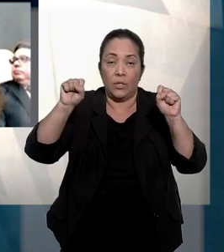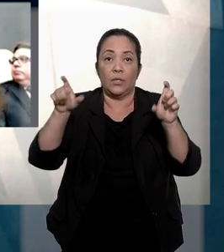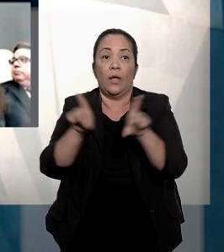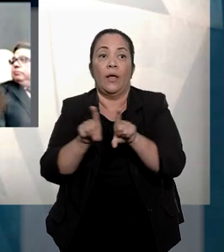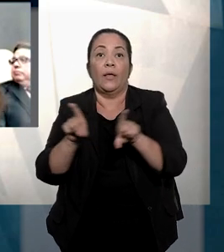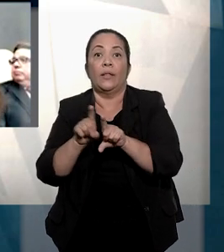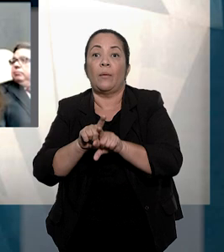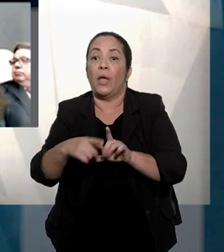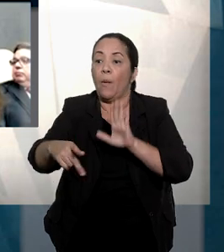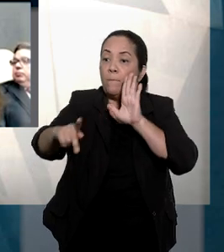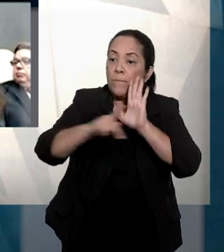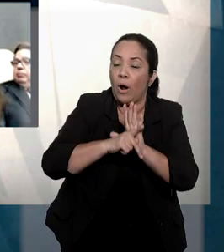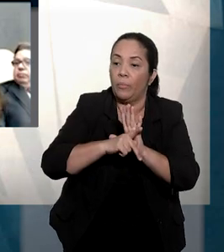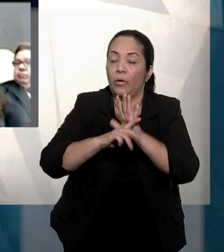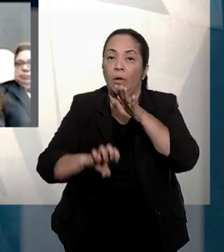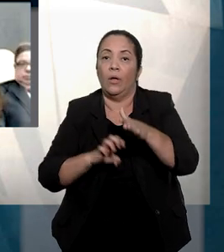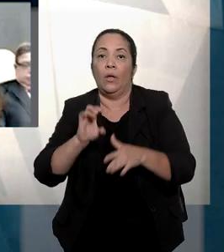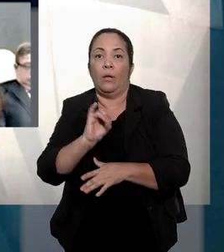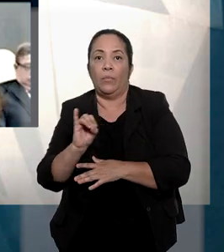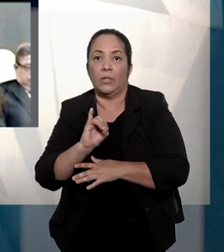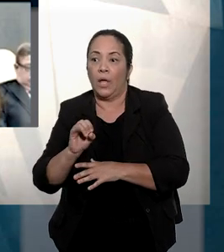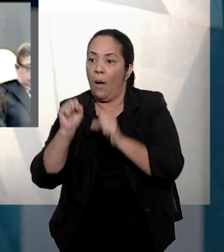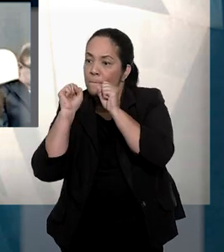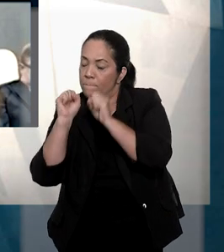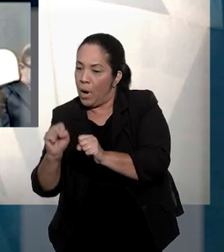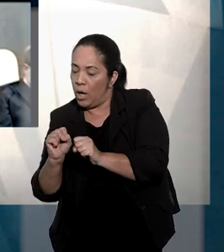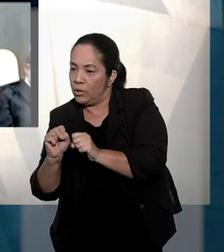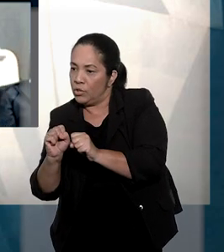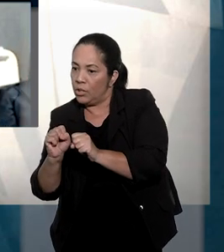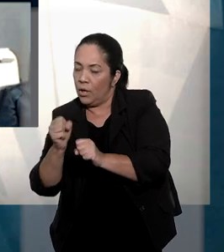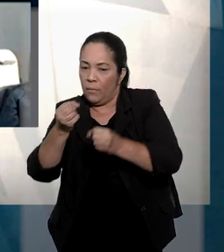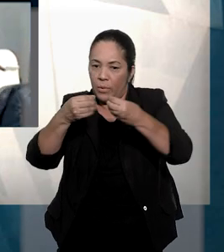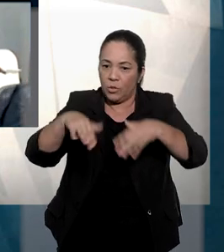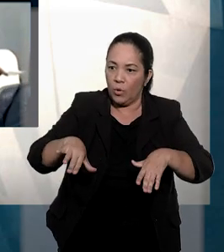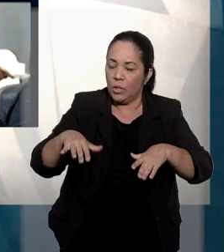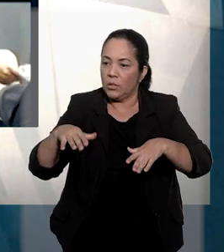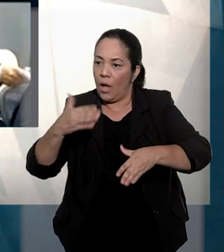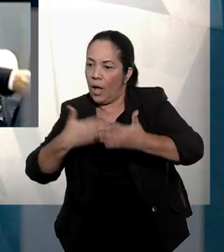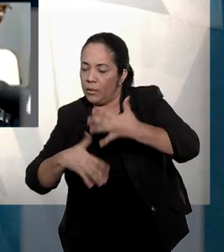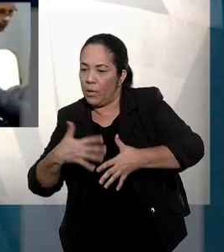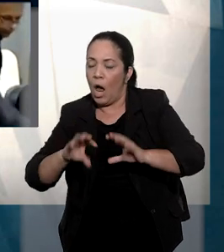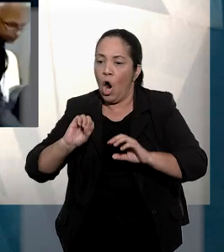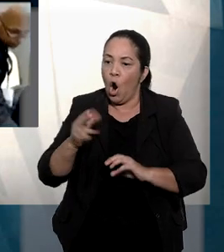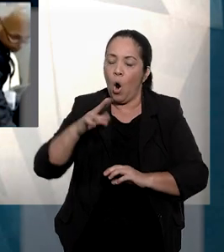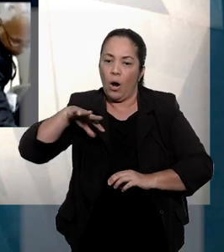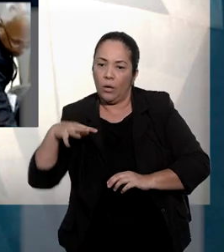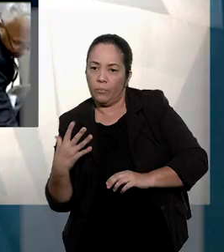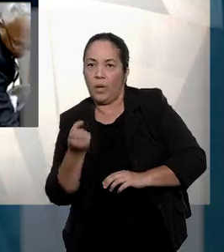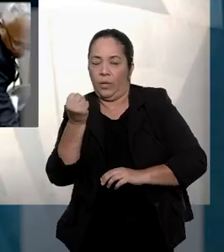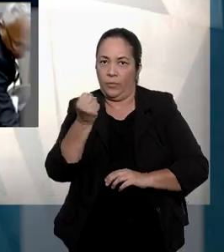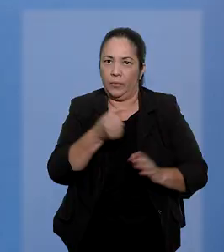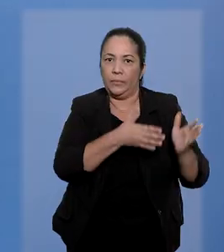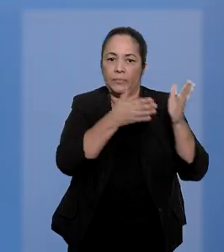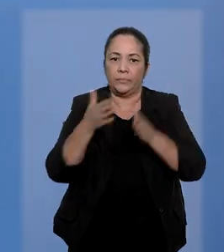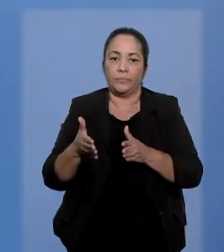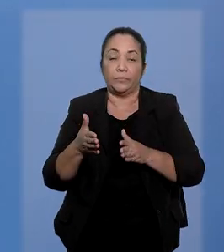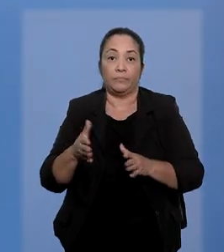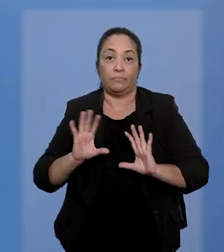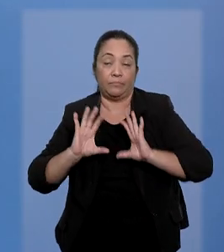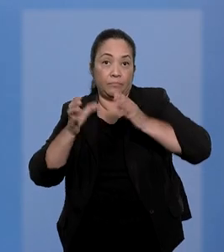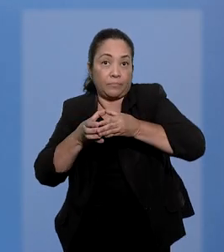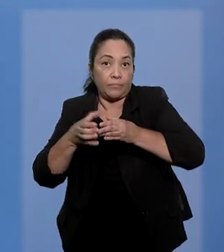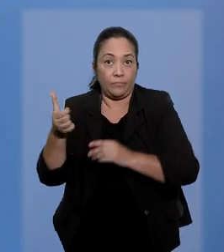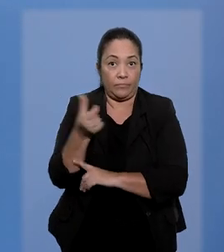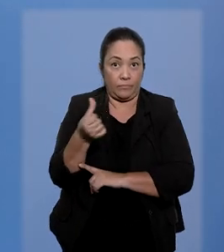incidentes sobre o patrimônio da empresa podem ou não comprometer a efetividade do plano de recuperação. E a